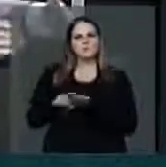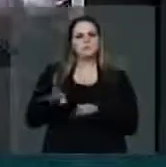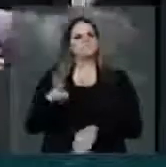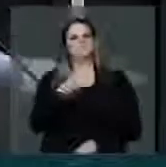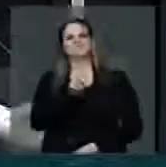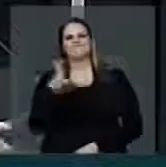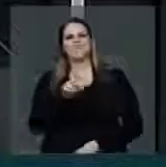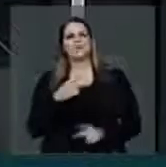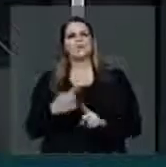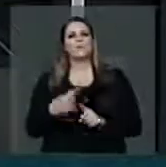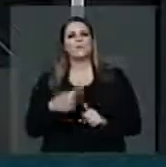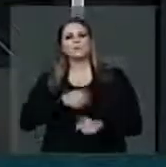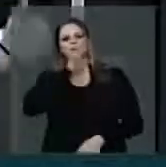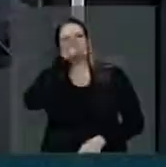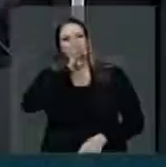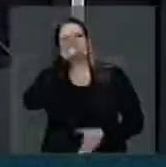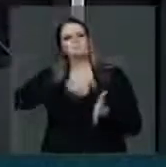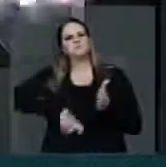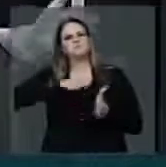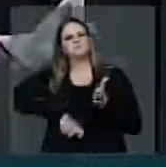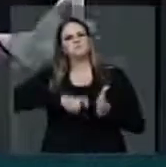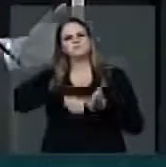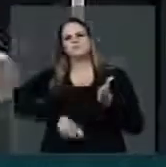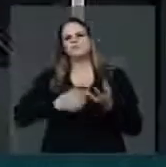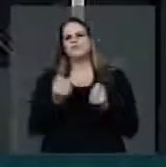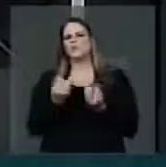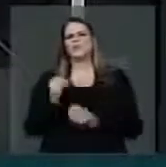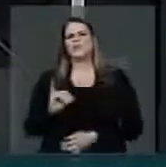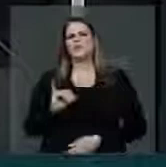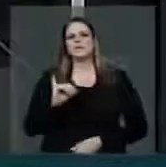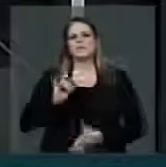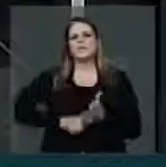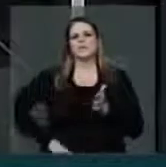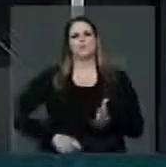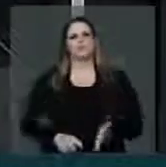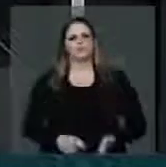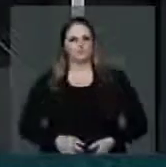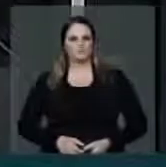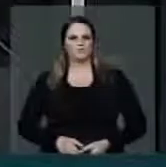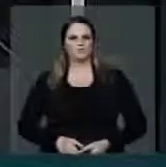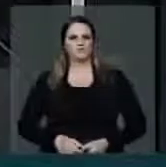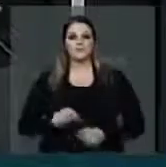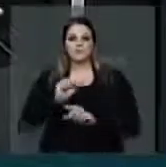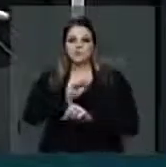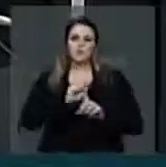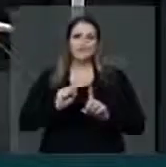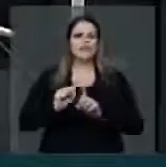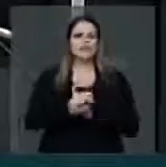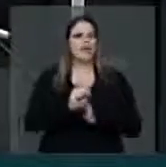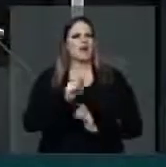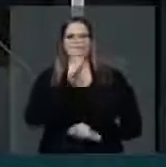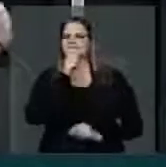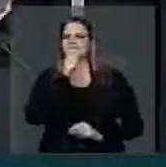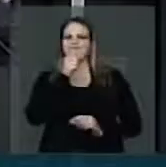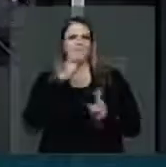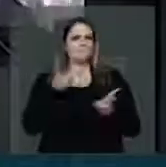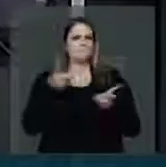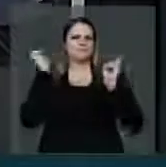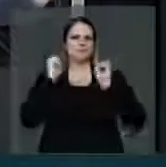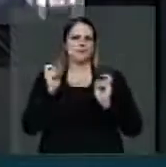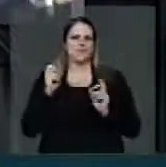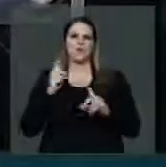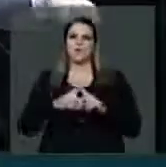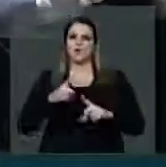Excesso de tributação, é muito imposto. E a sociedade só ainda não percebeu isso, porque o